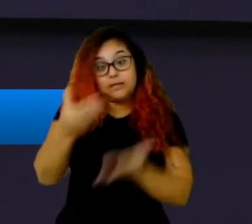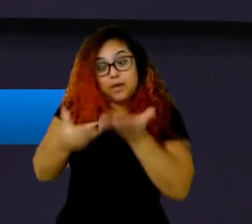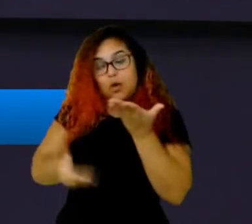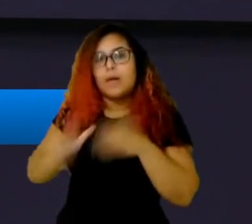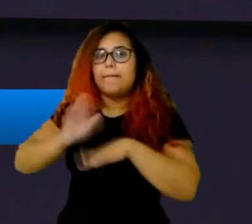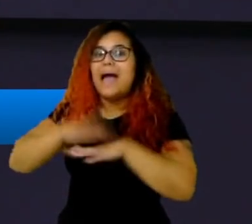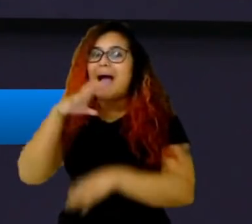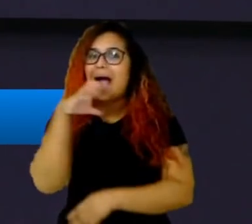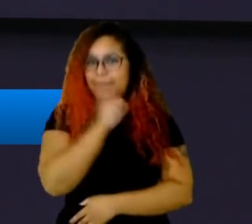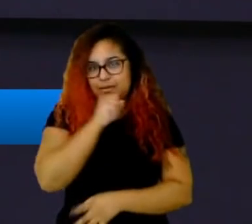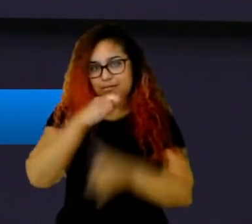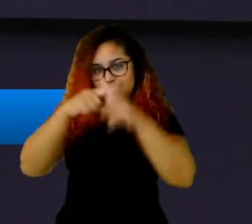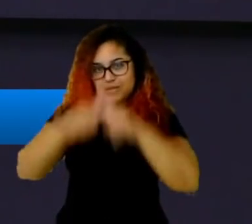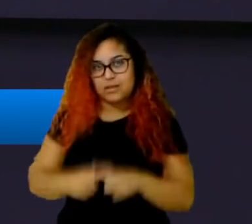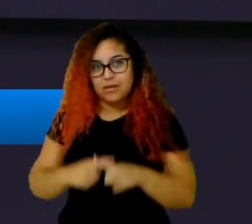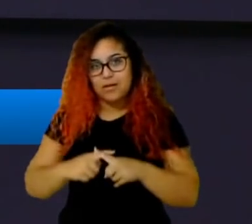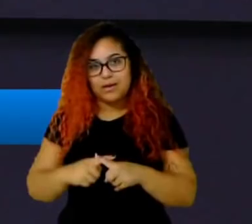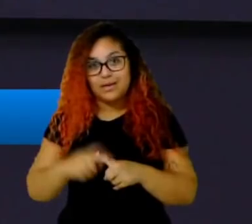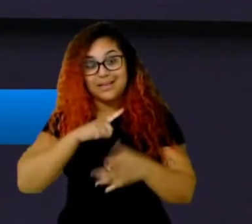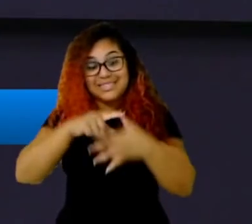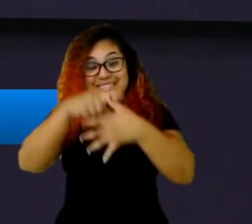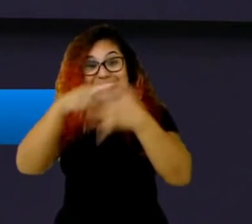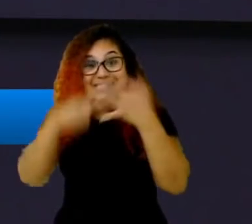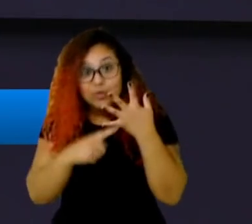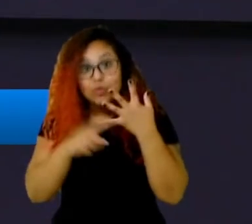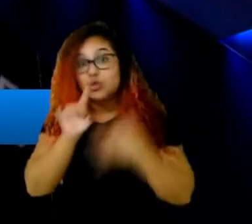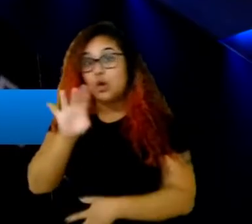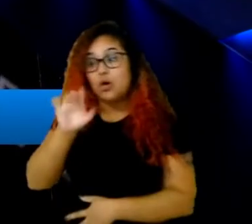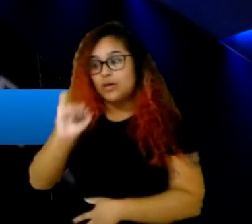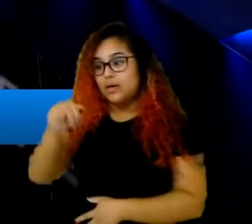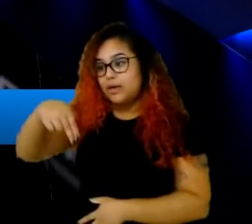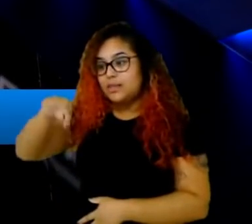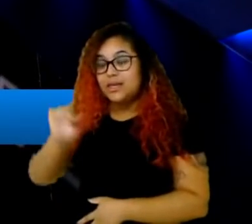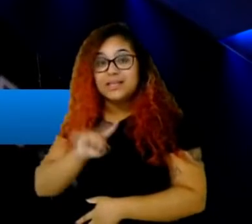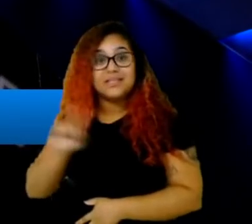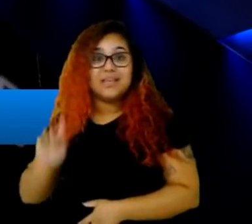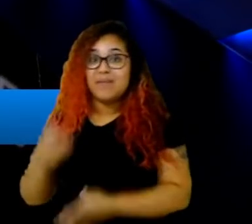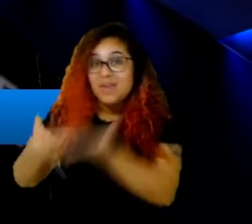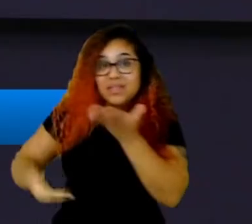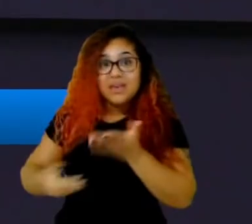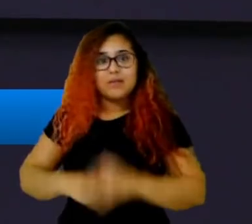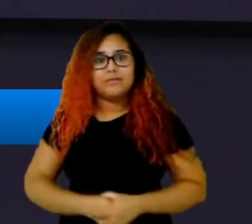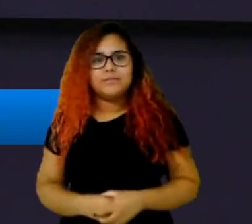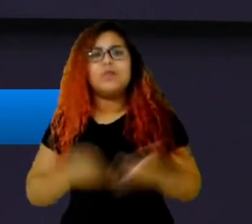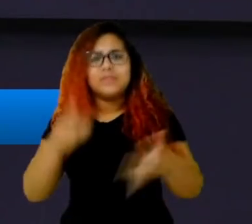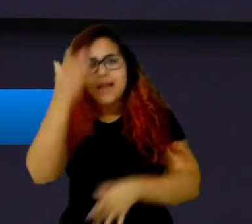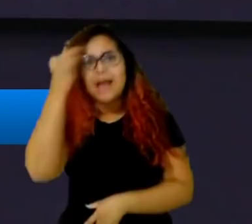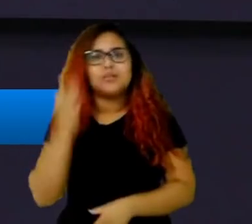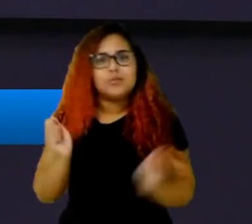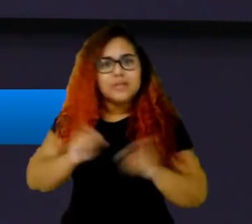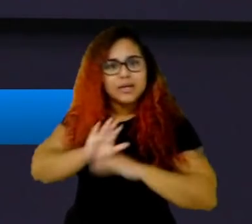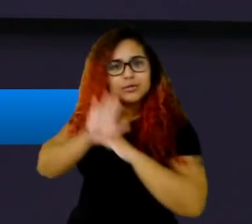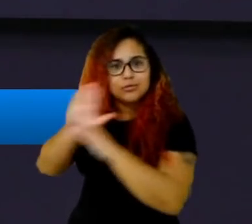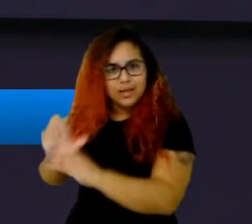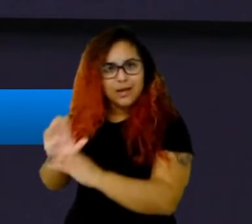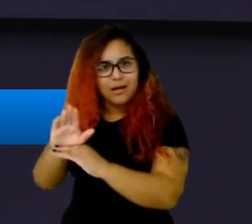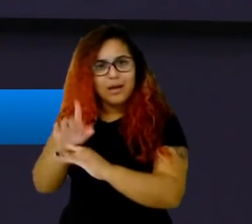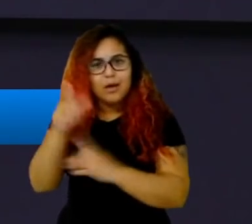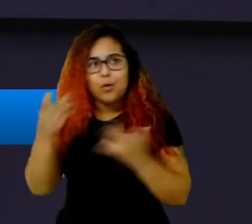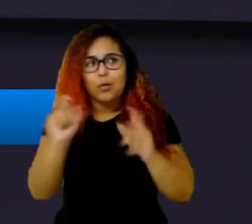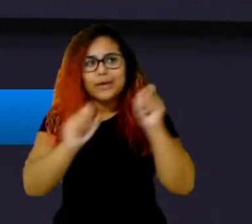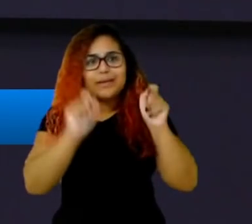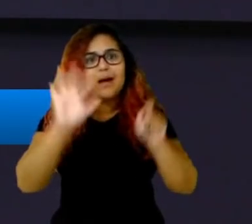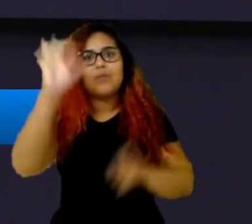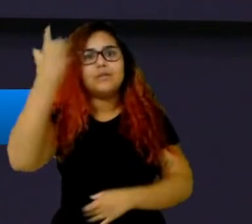30% de aproveitamento, uma NTZ que tá apática, tem salvação em NTZ, o que você acha que tá acontecendo lá dentro, o micão ainda sobra lá dentro daquela equipe,